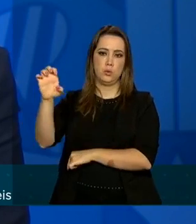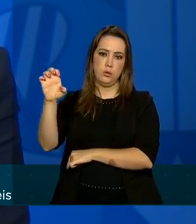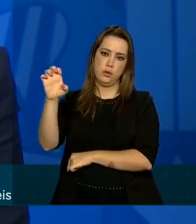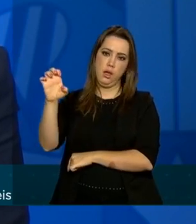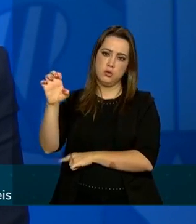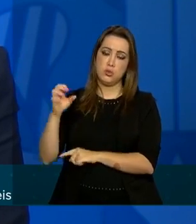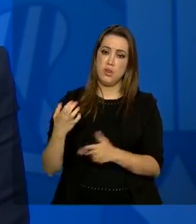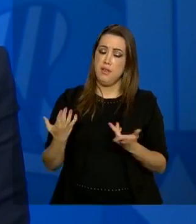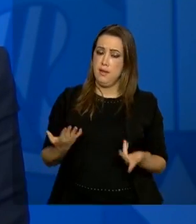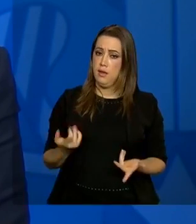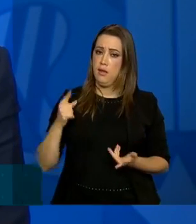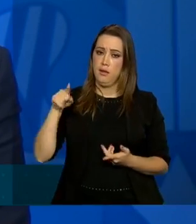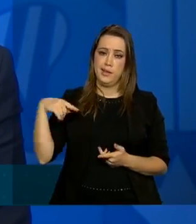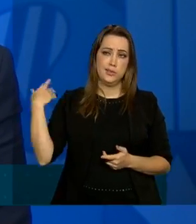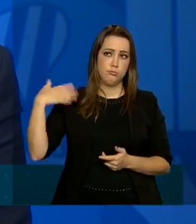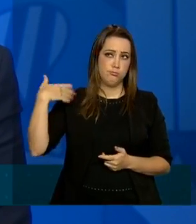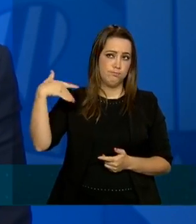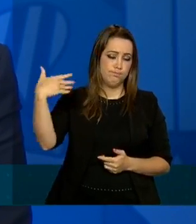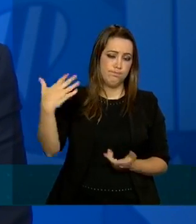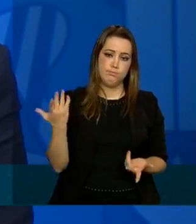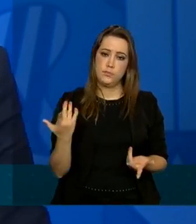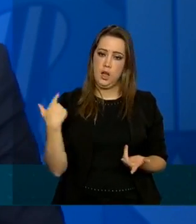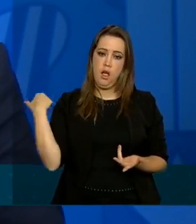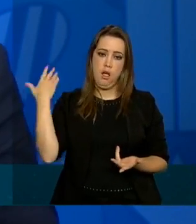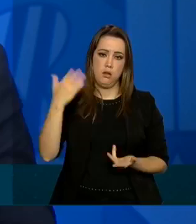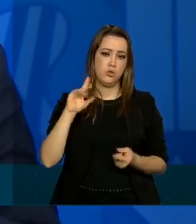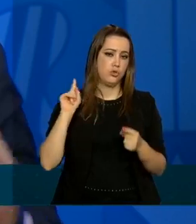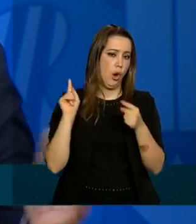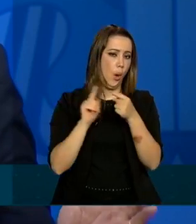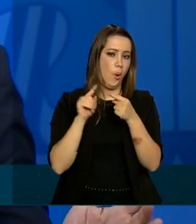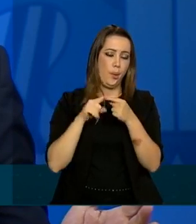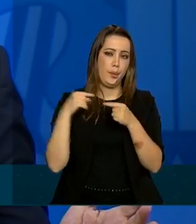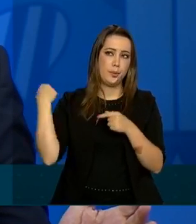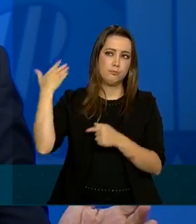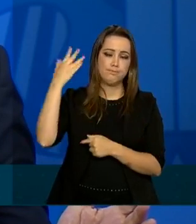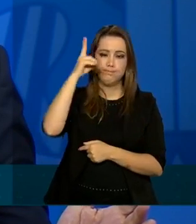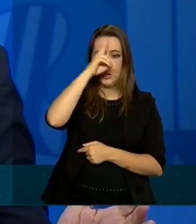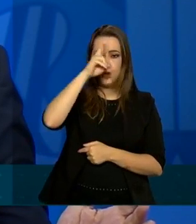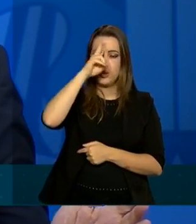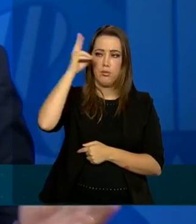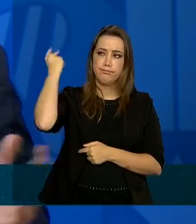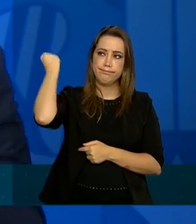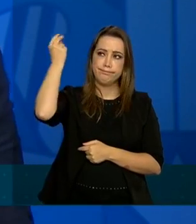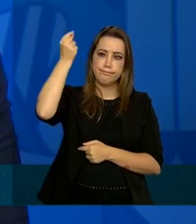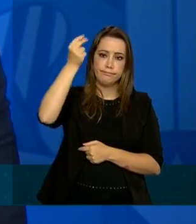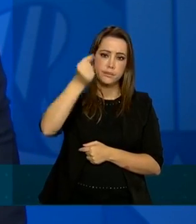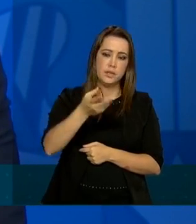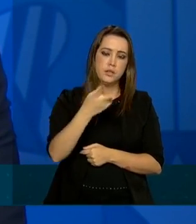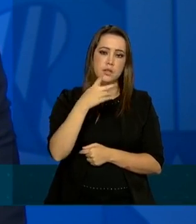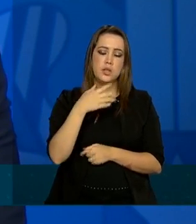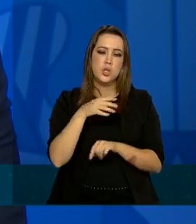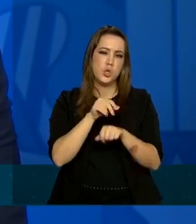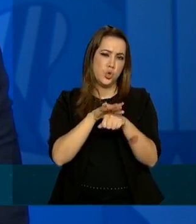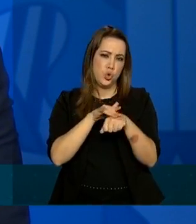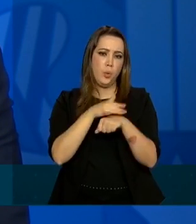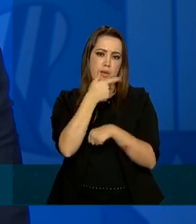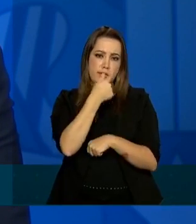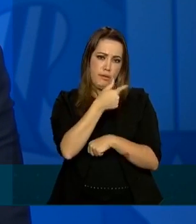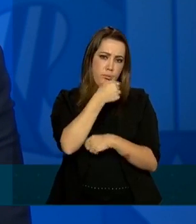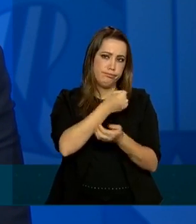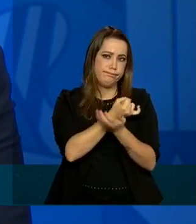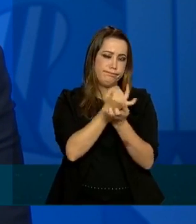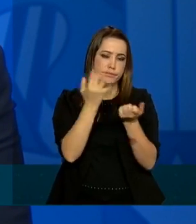isso é um modelo como falei baseado em uma série histórica de transmissão de doenças respiratórias e que a gente tem que acompanhar